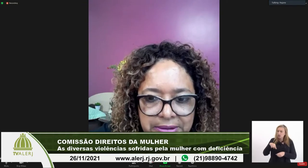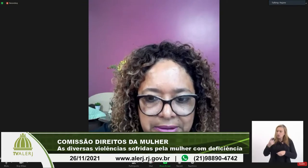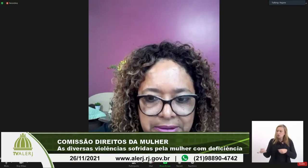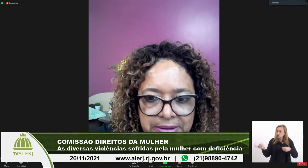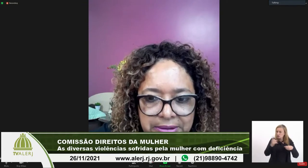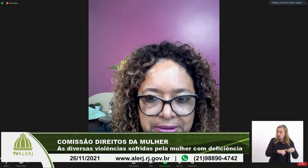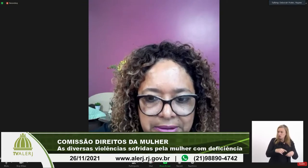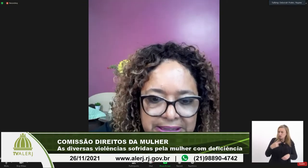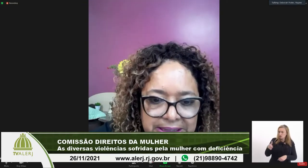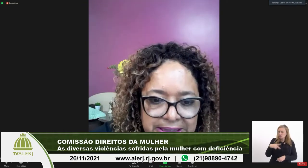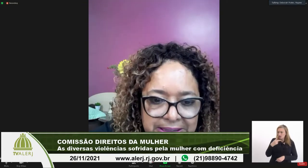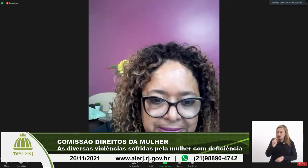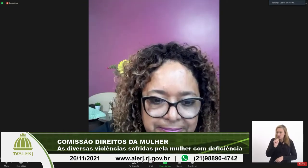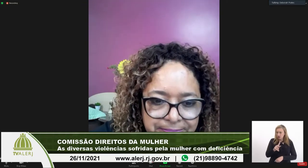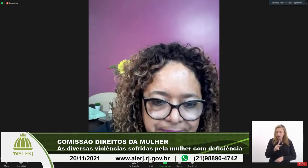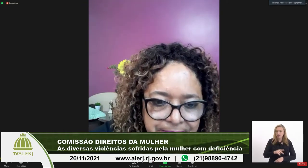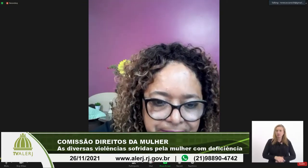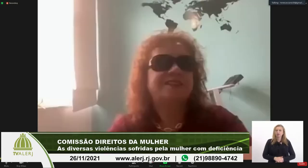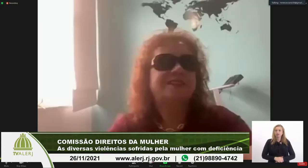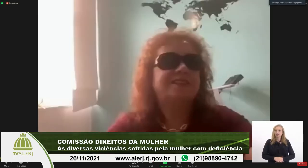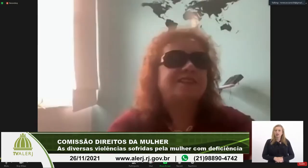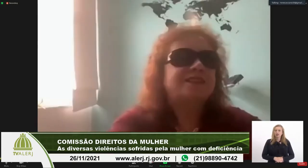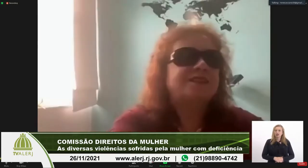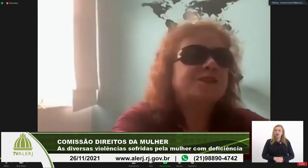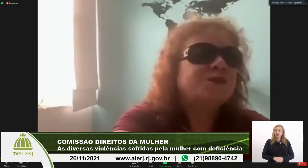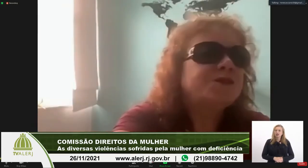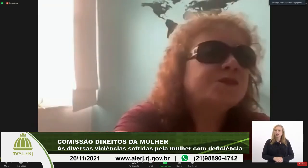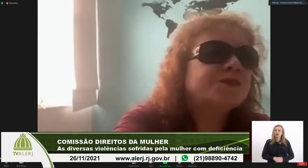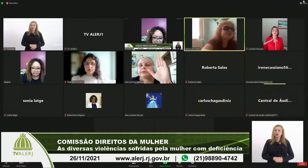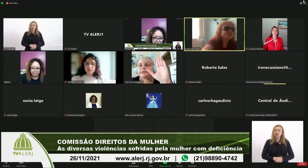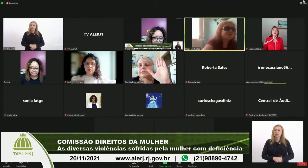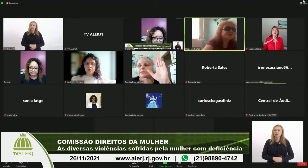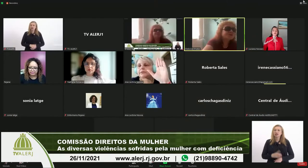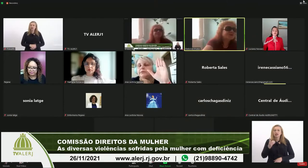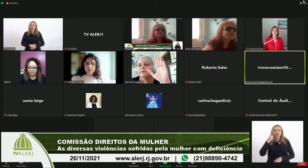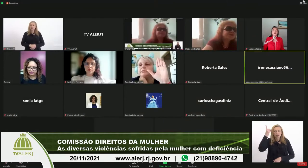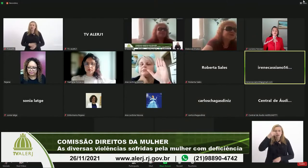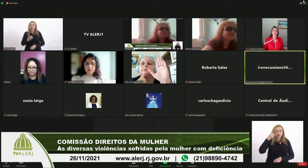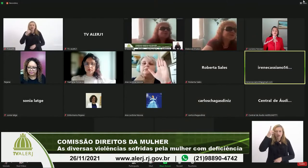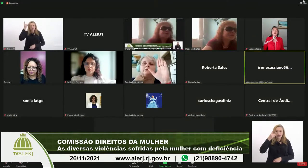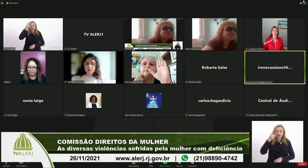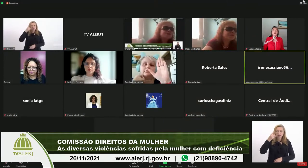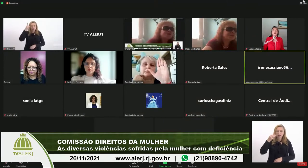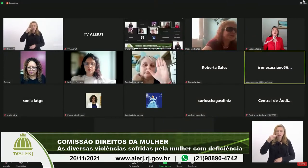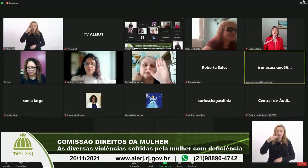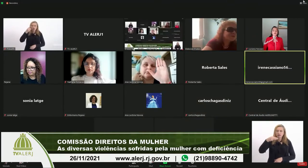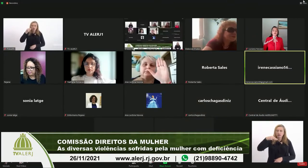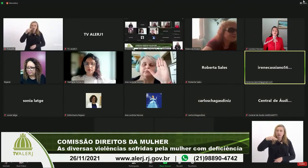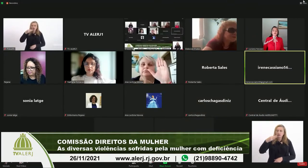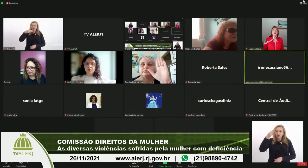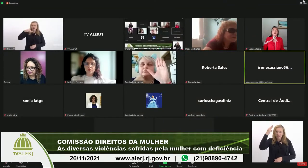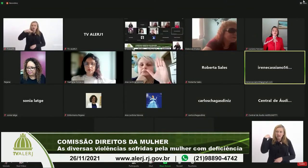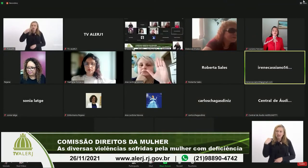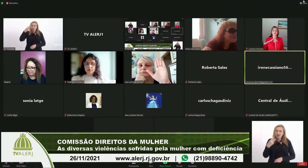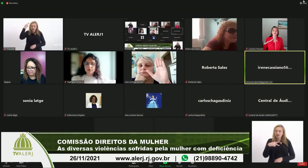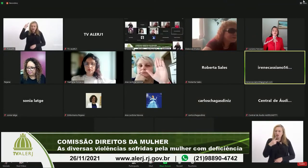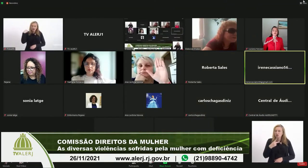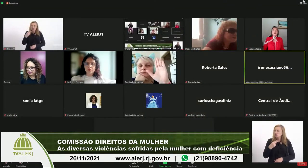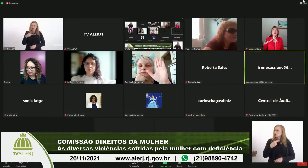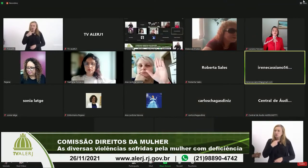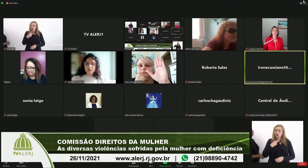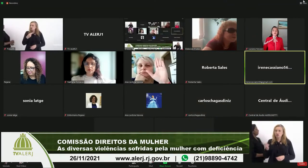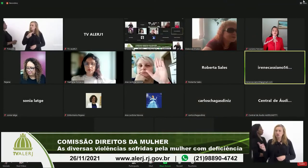tá sua fala obrigada Dejane o deputado Marcelo cabeleireiro mandou uma justificativa que ele não vai poder